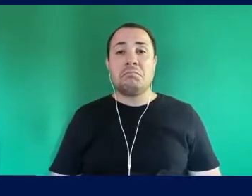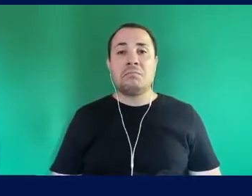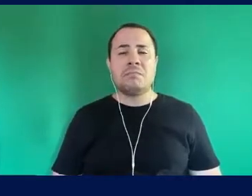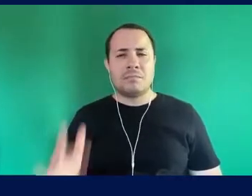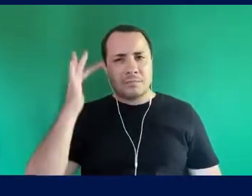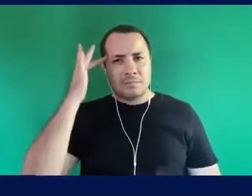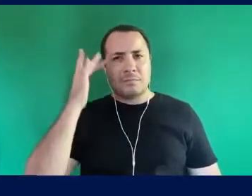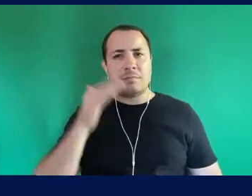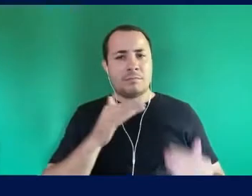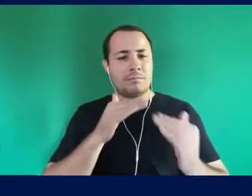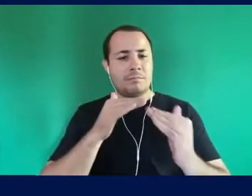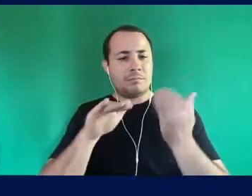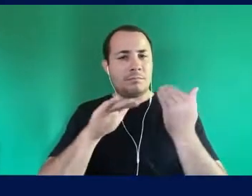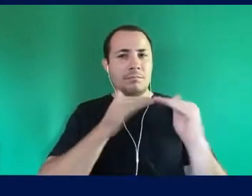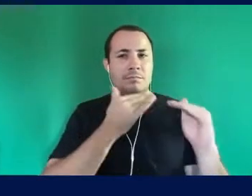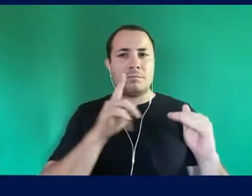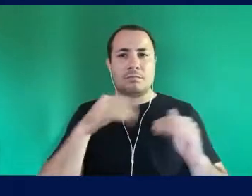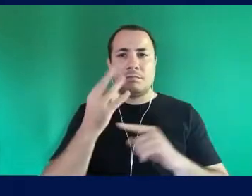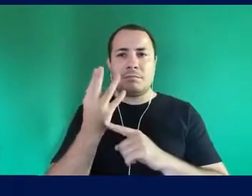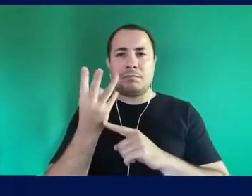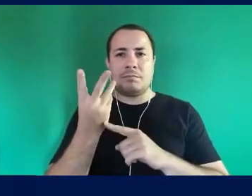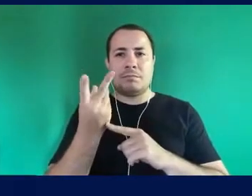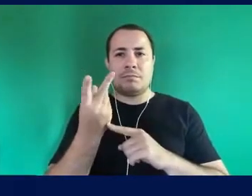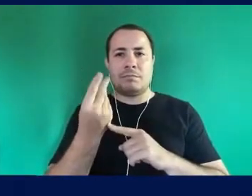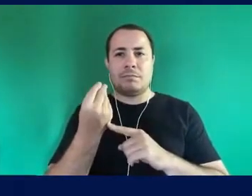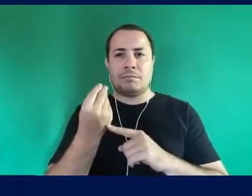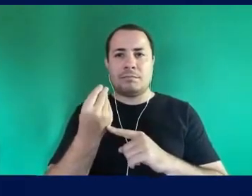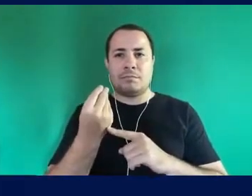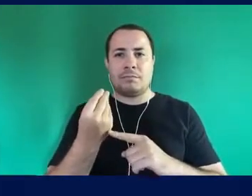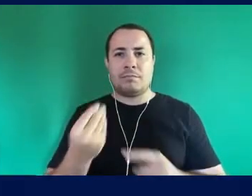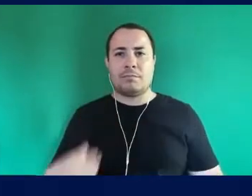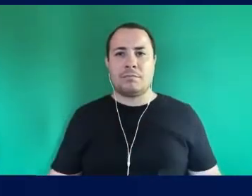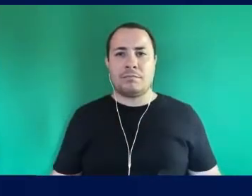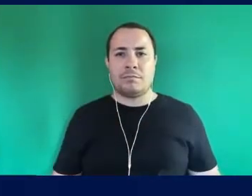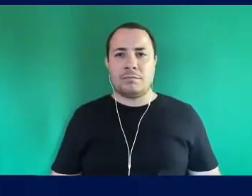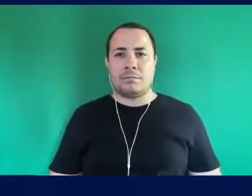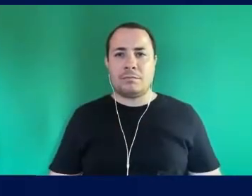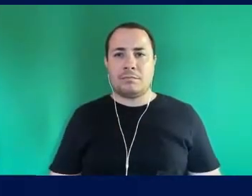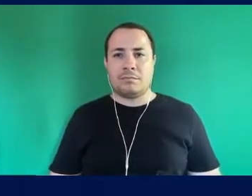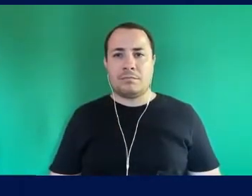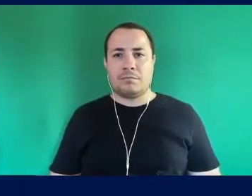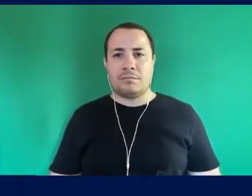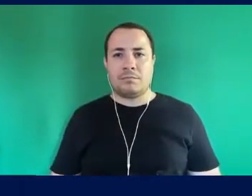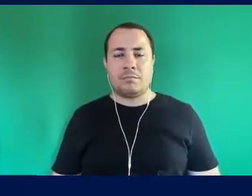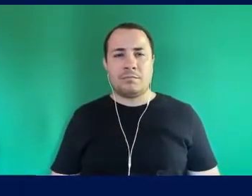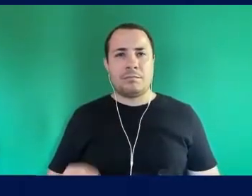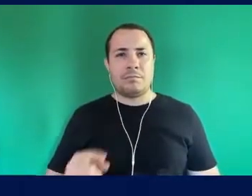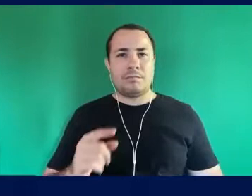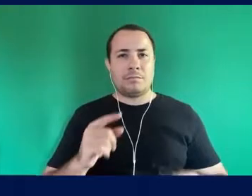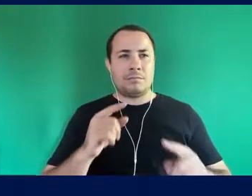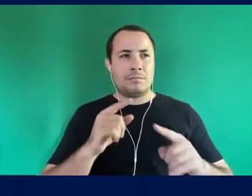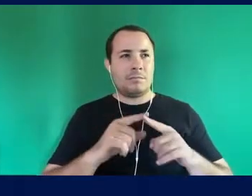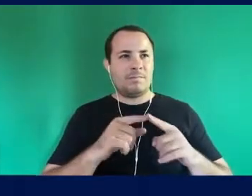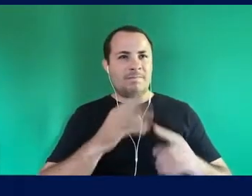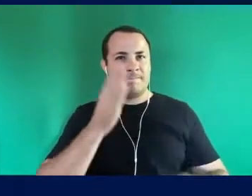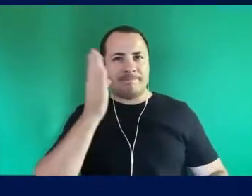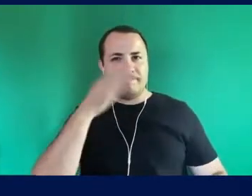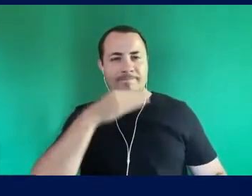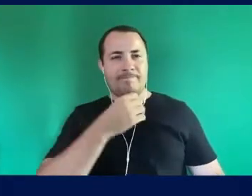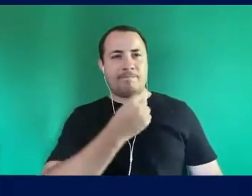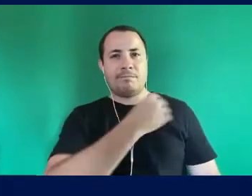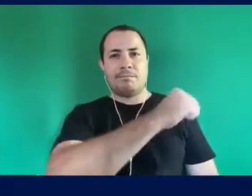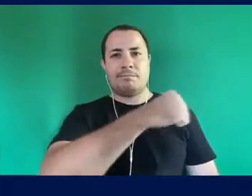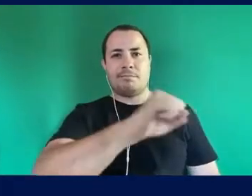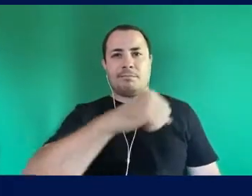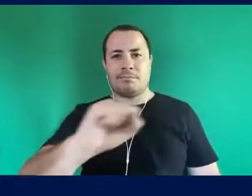Divergir é uma arte Estar em estado de divergência Sem abstrair o outro Sem Sem